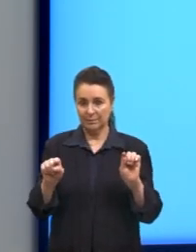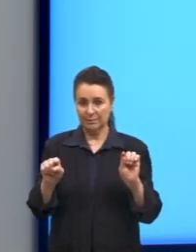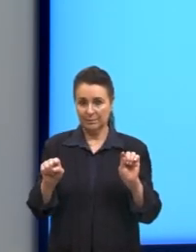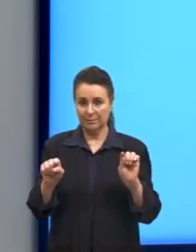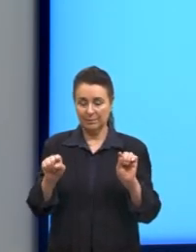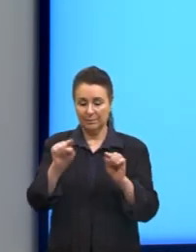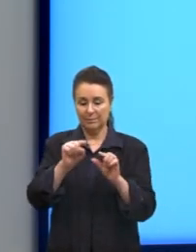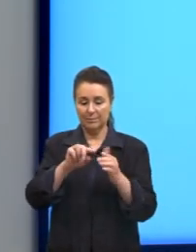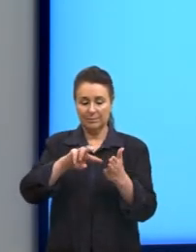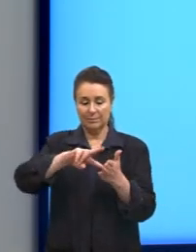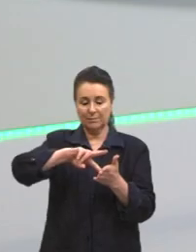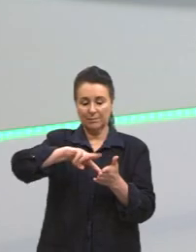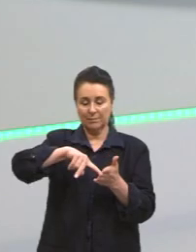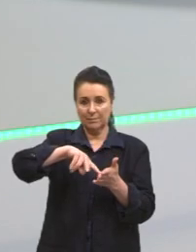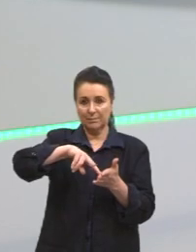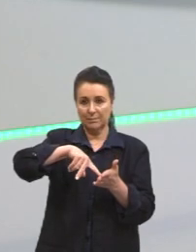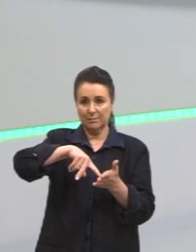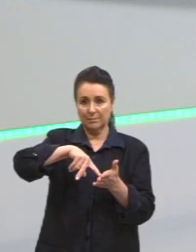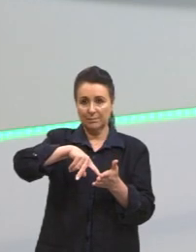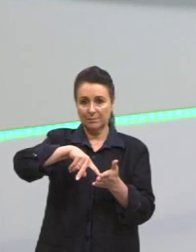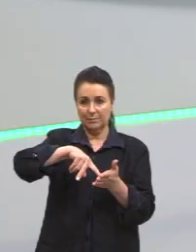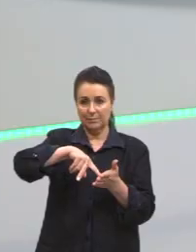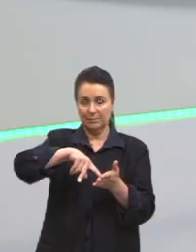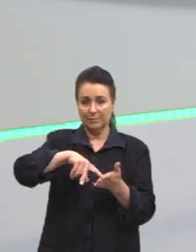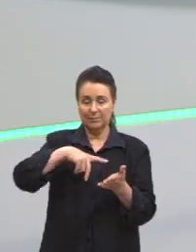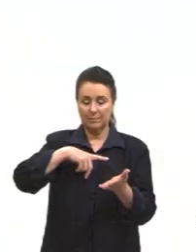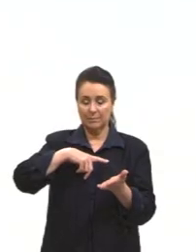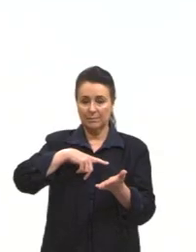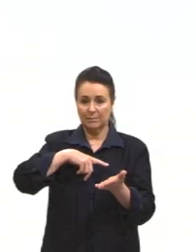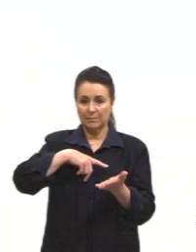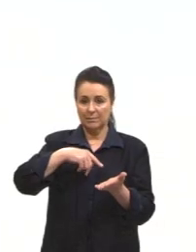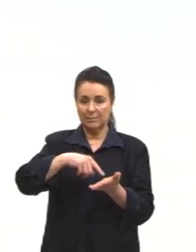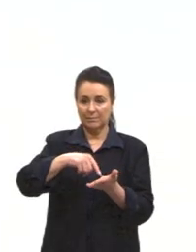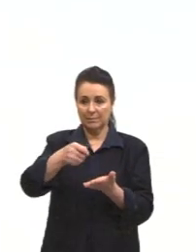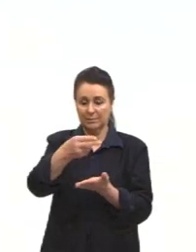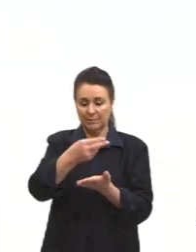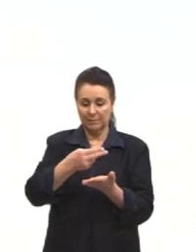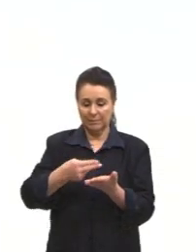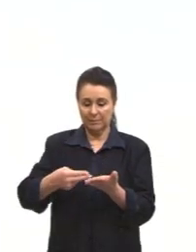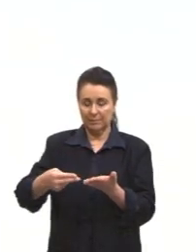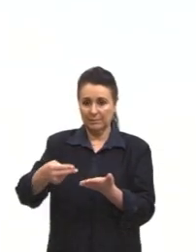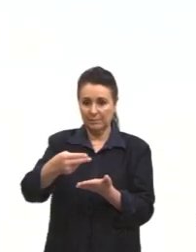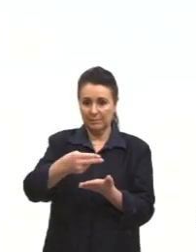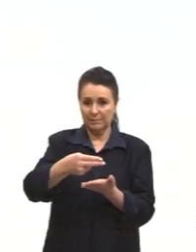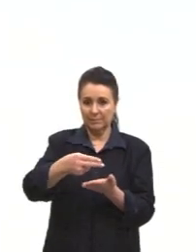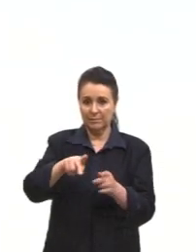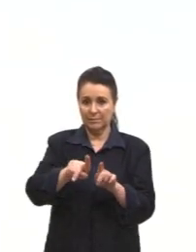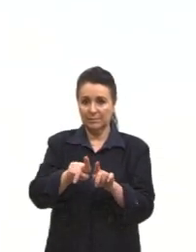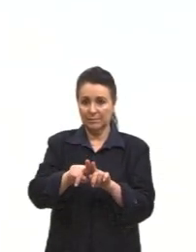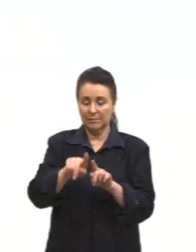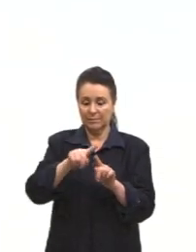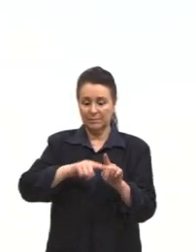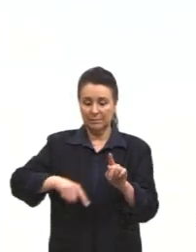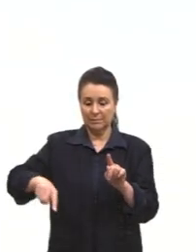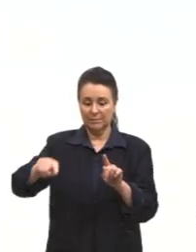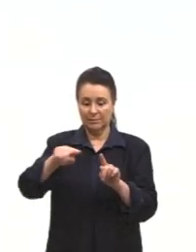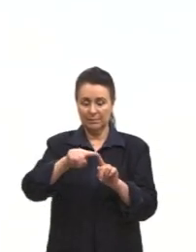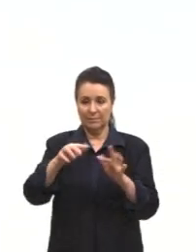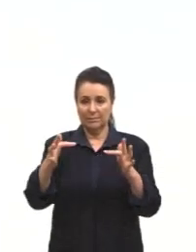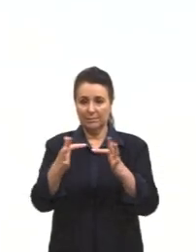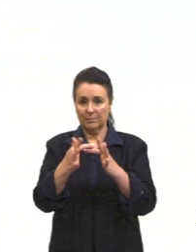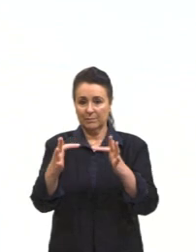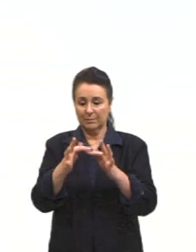circunferências. E daí, nesse resumo, tem o desenho, né? E tem também as formulazinhas da